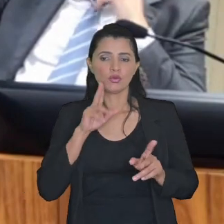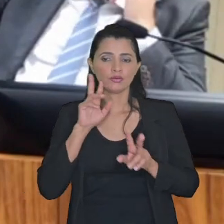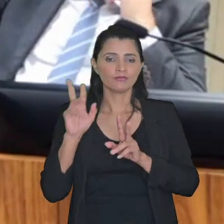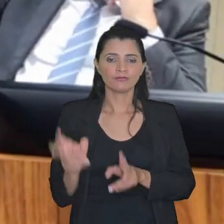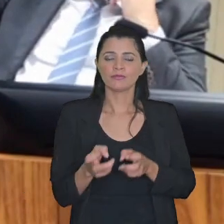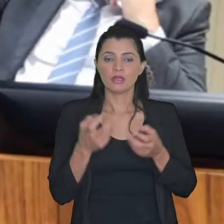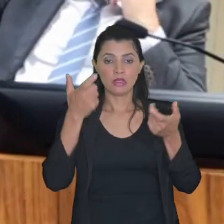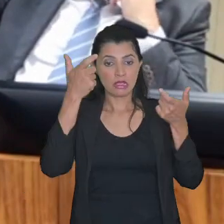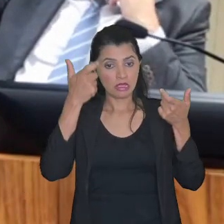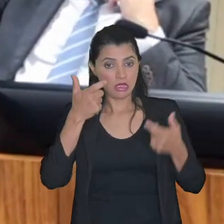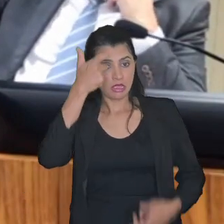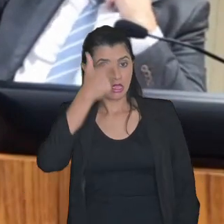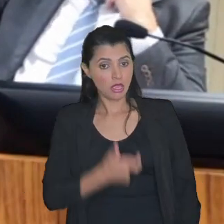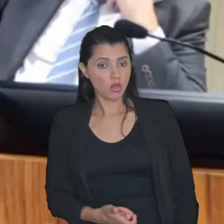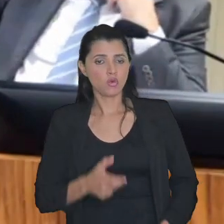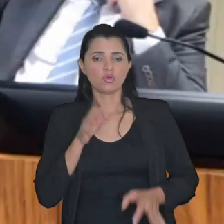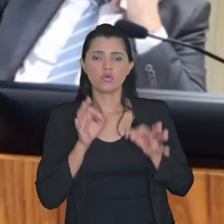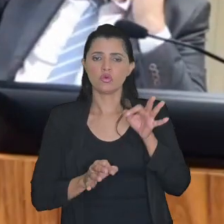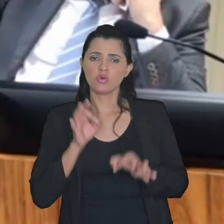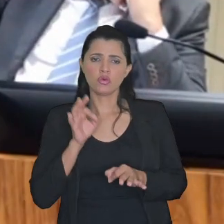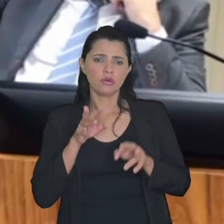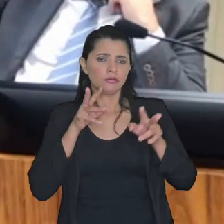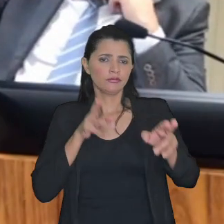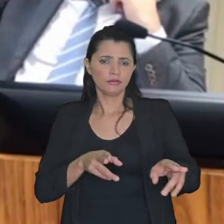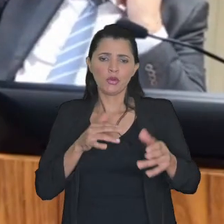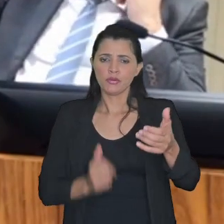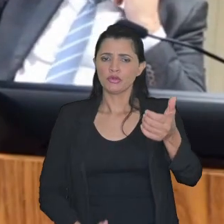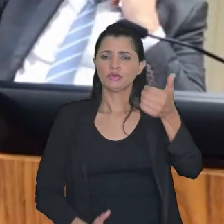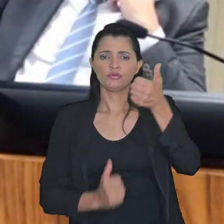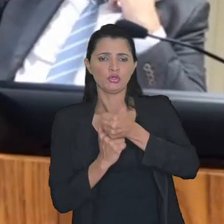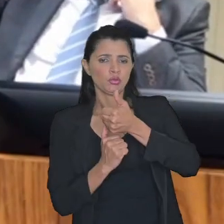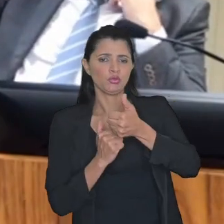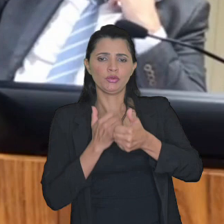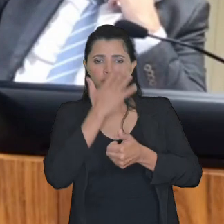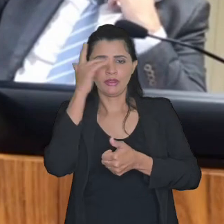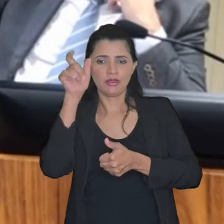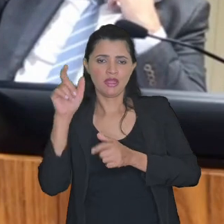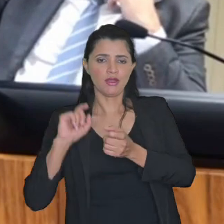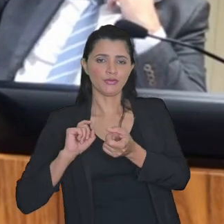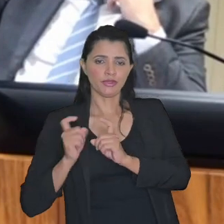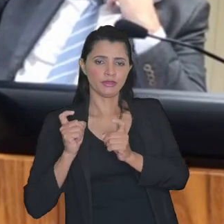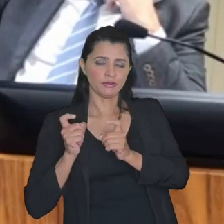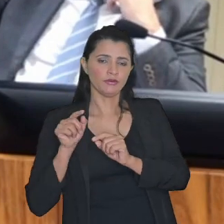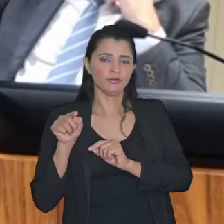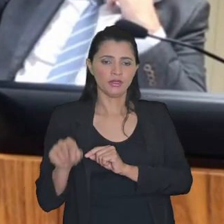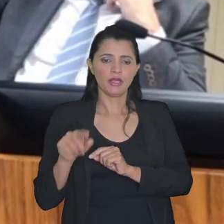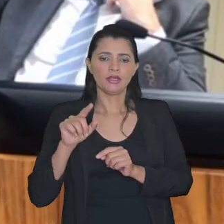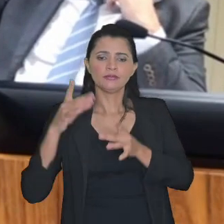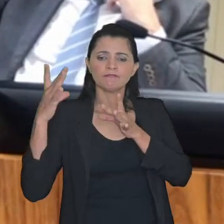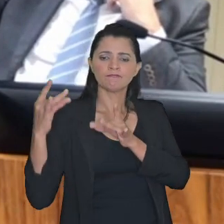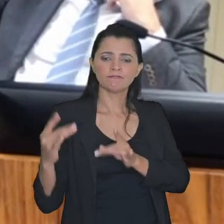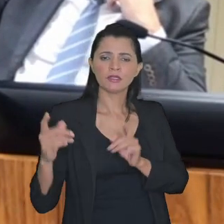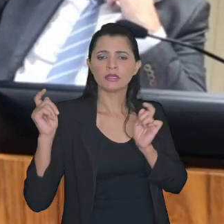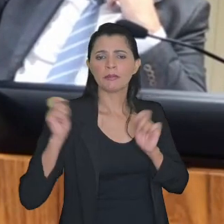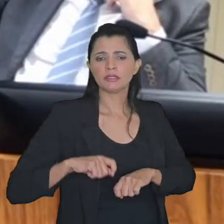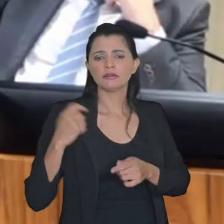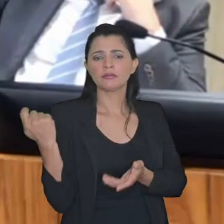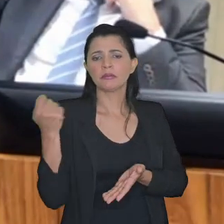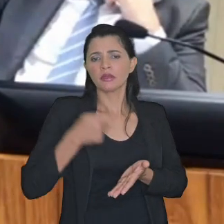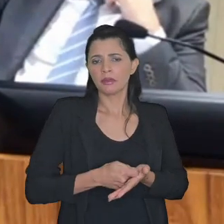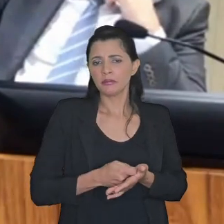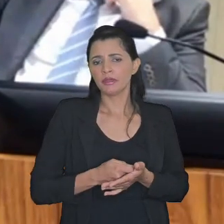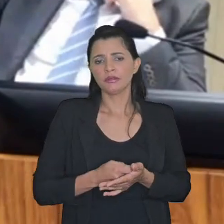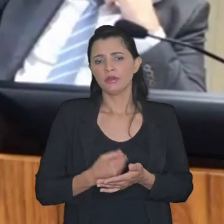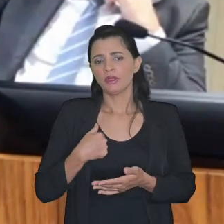me vejo como juiz eu não me vejo como substituto da autoridade administrativa na definição de capacidade de